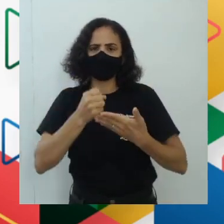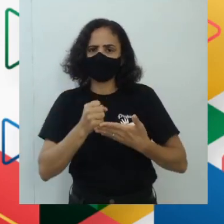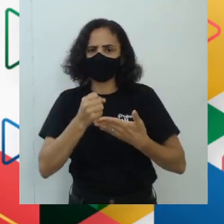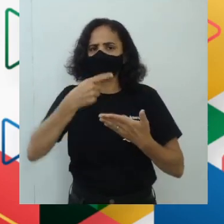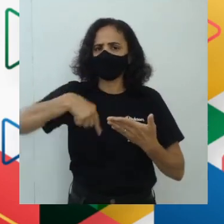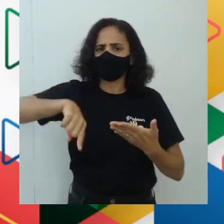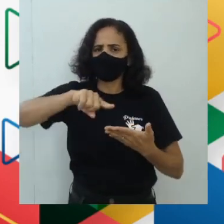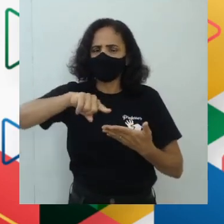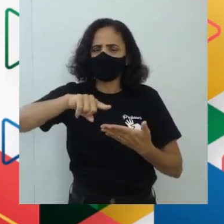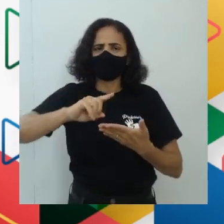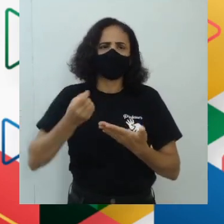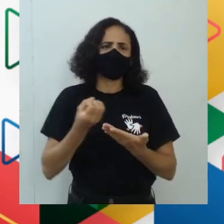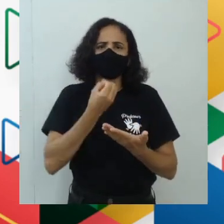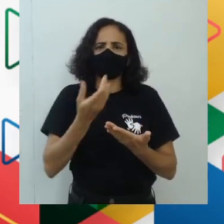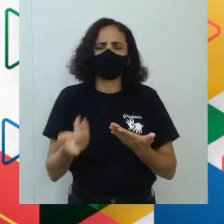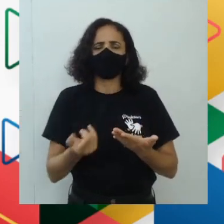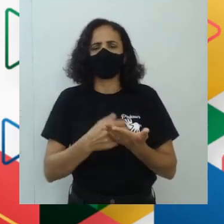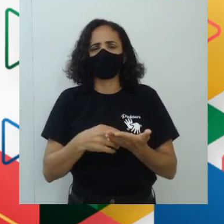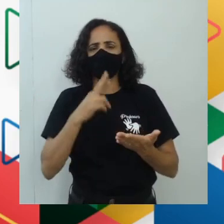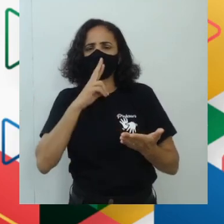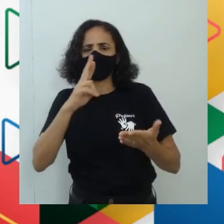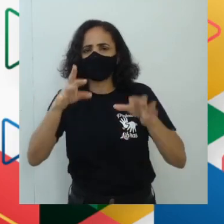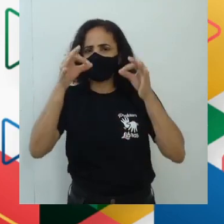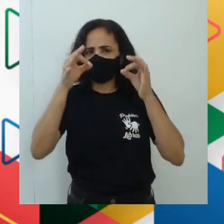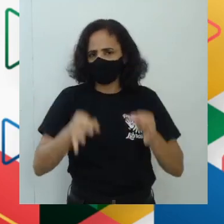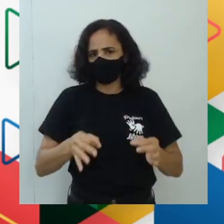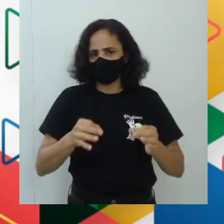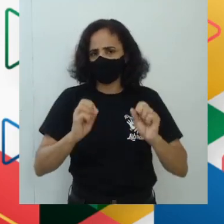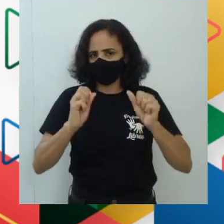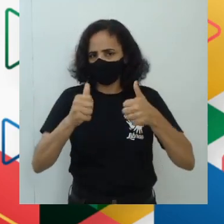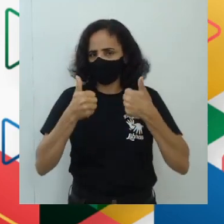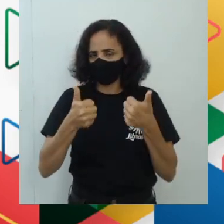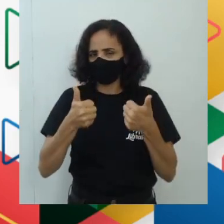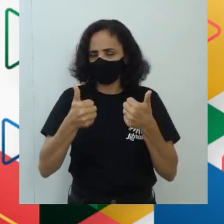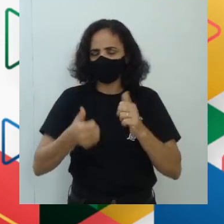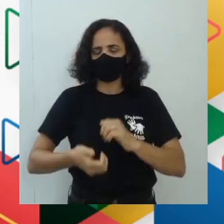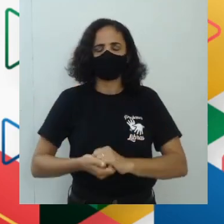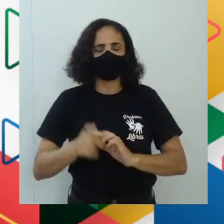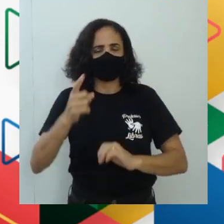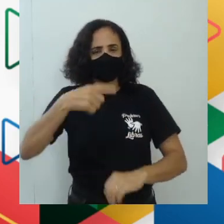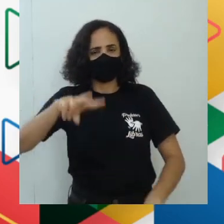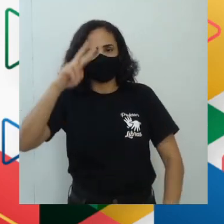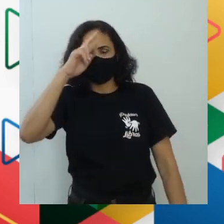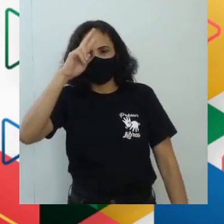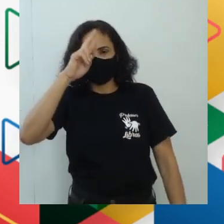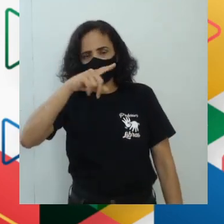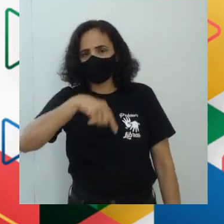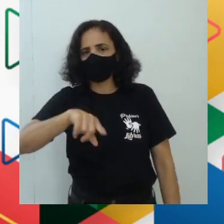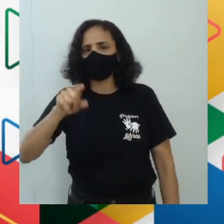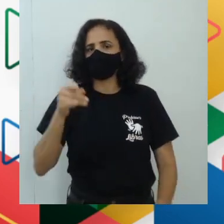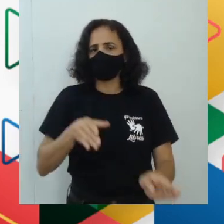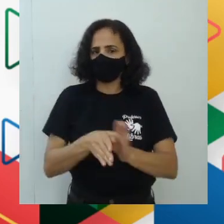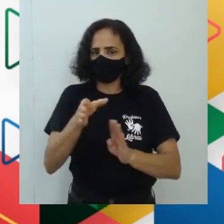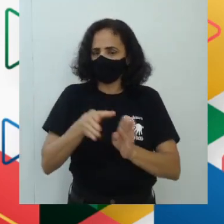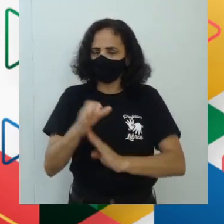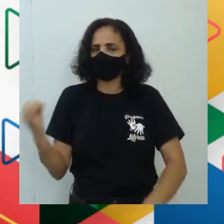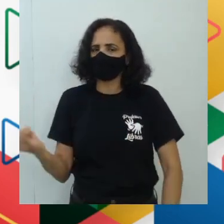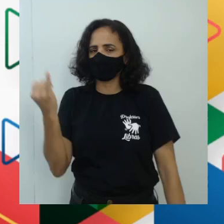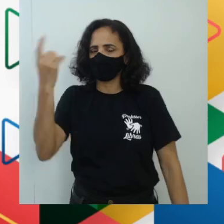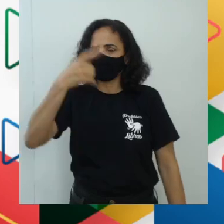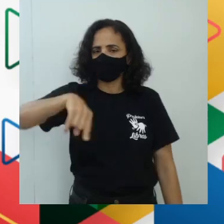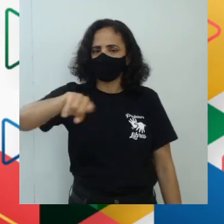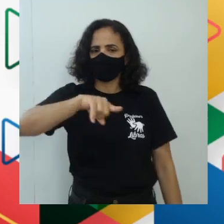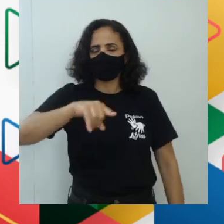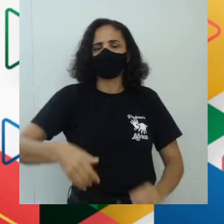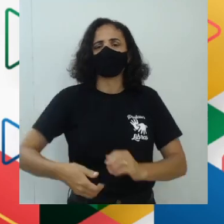para responder essas questões, tá bom? Então, não esqueçam dessa dica aí, que é importantíssima. Vejam